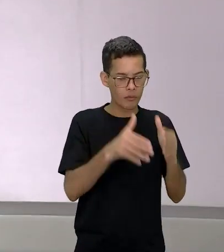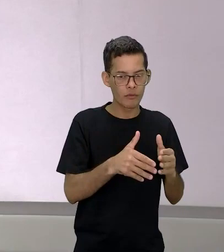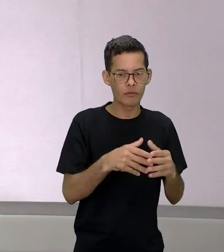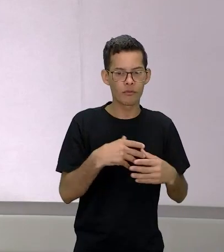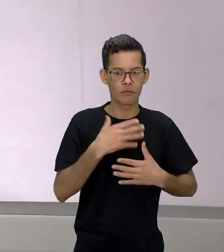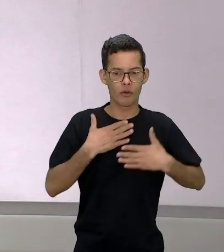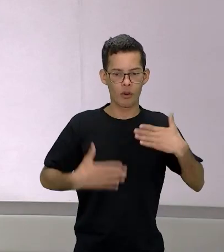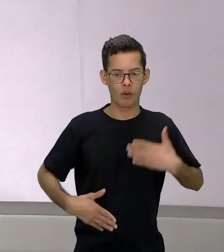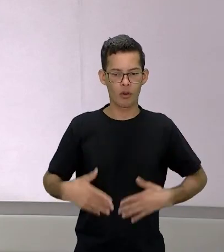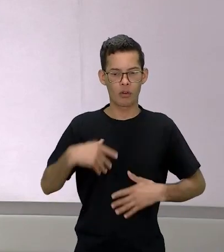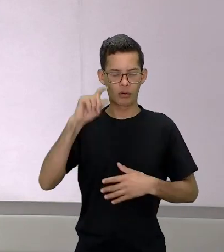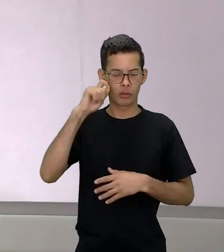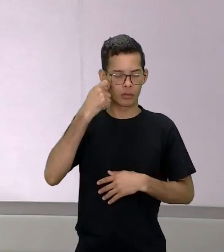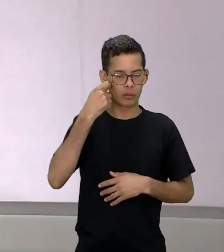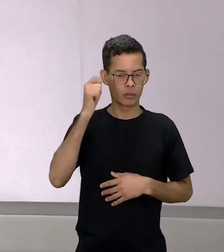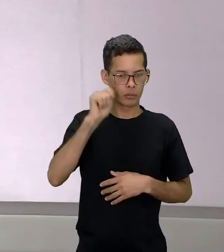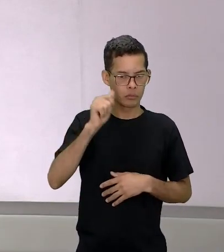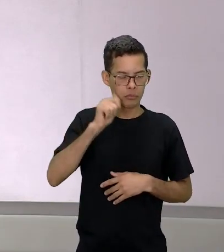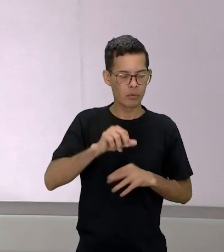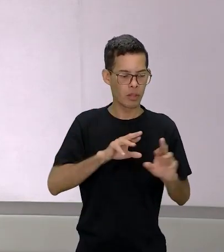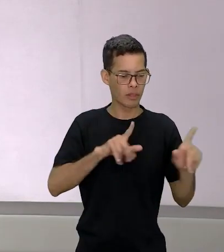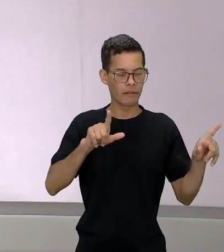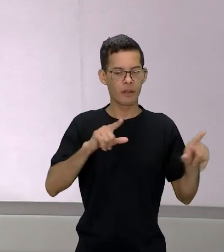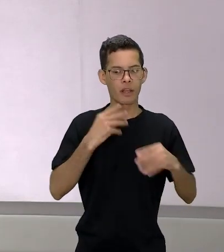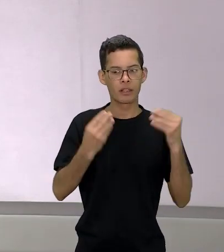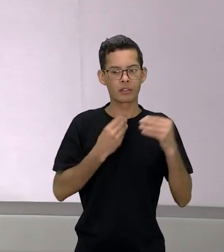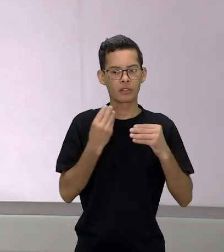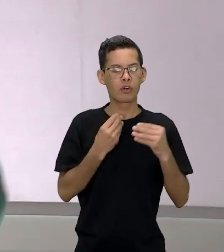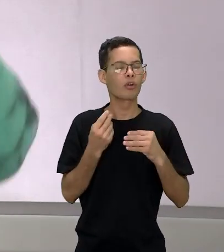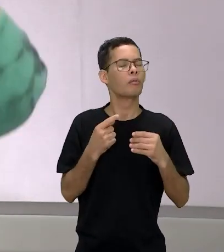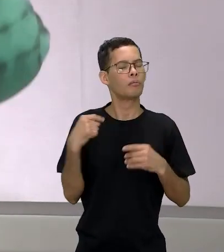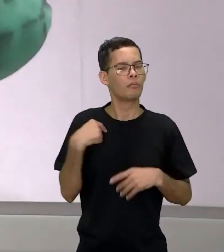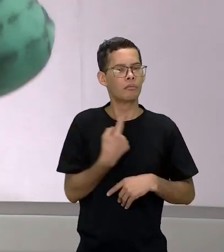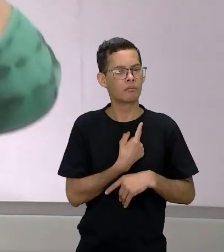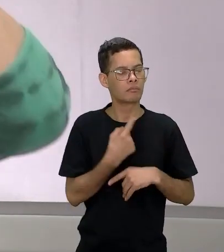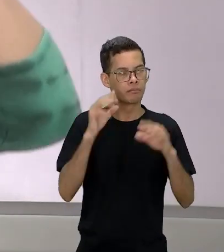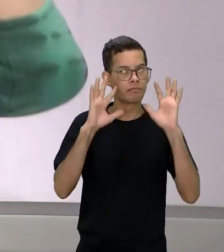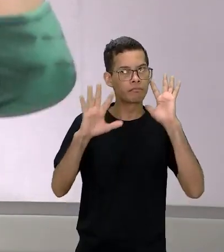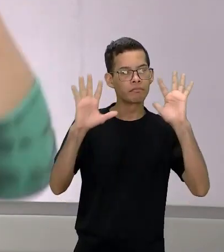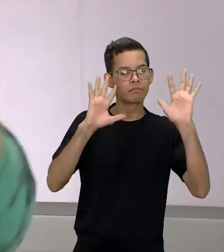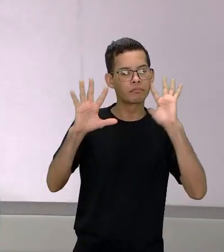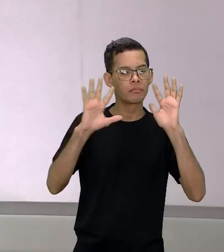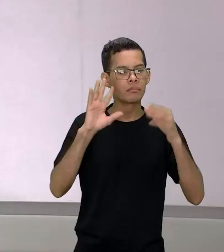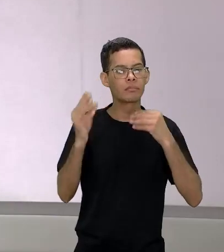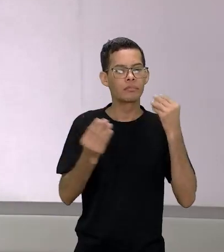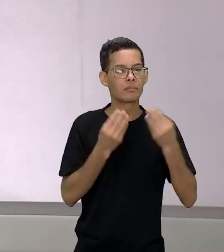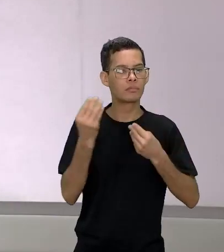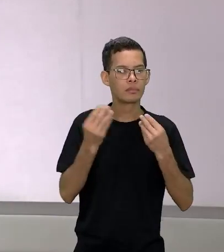essa questão também da erotização a gente tem que pensar no sentido de que